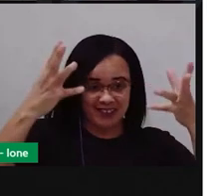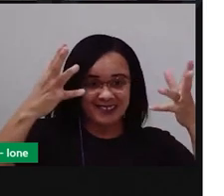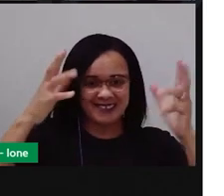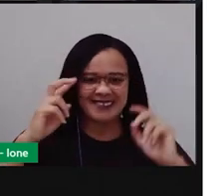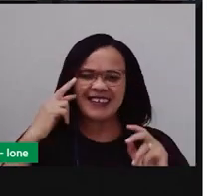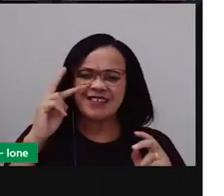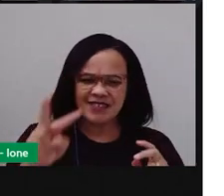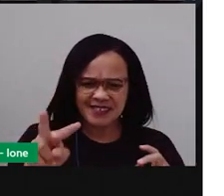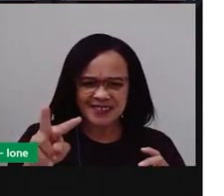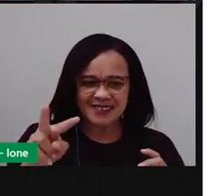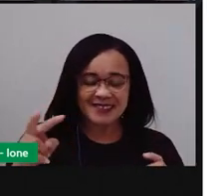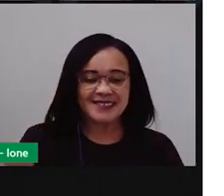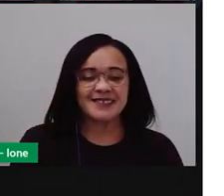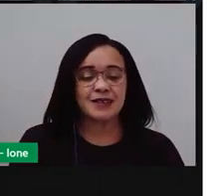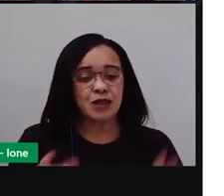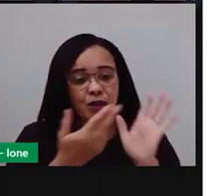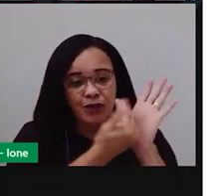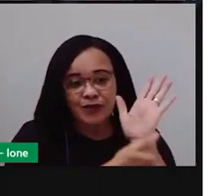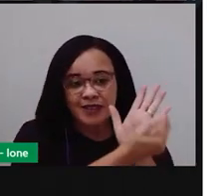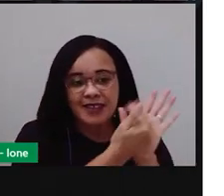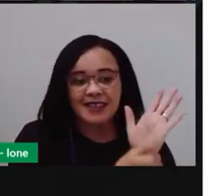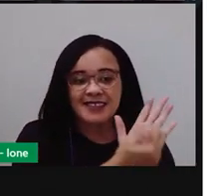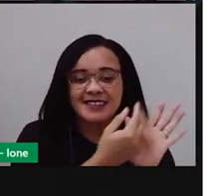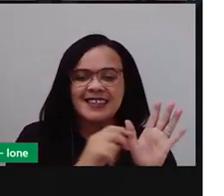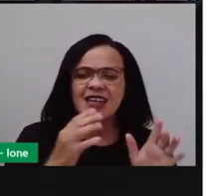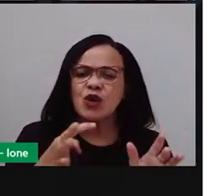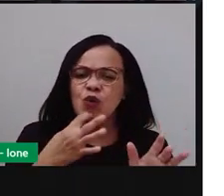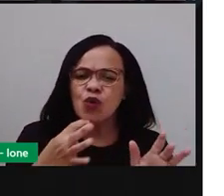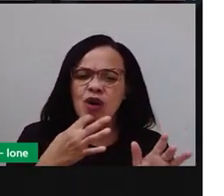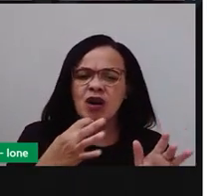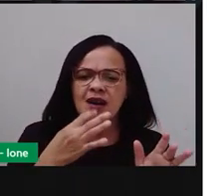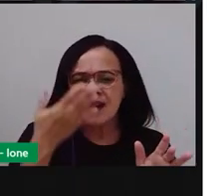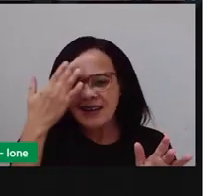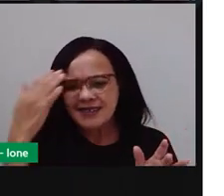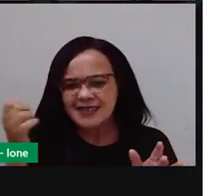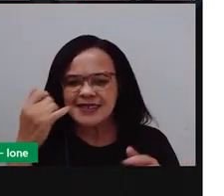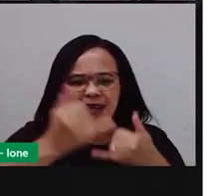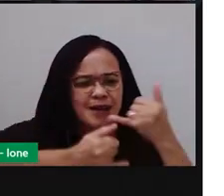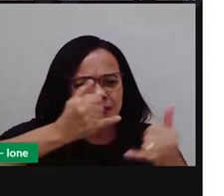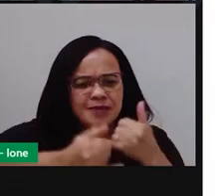essas imagens. Vocês já reconhecem algumas dessas brincadeiras?